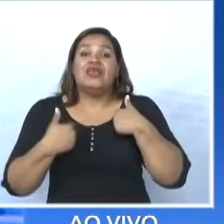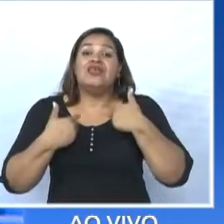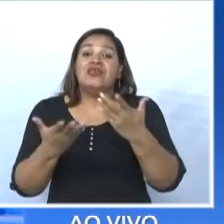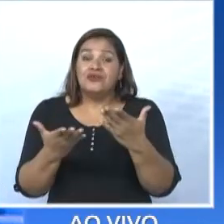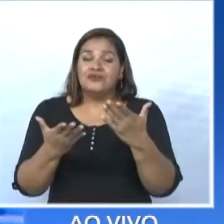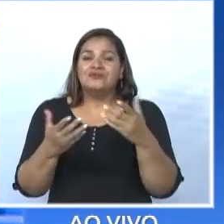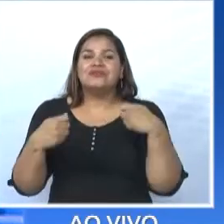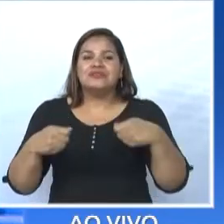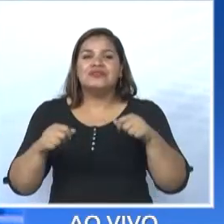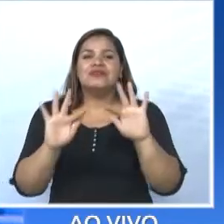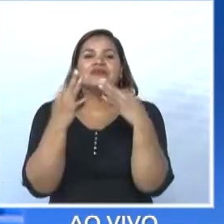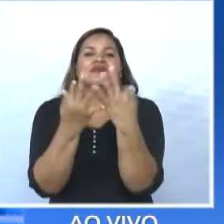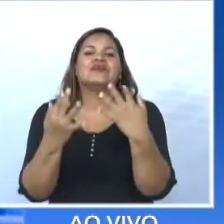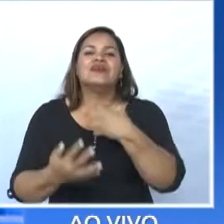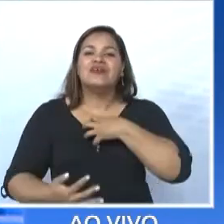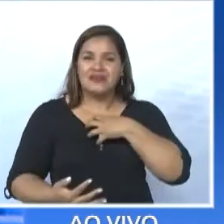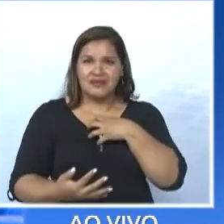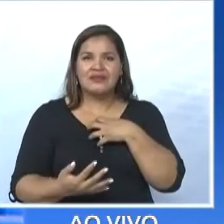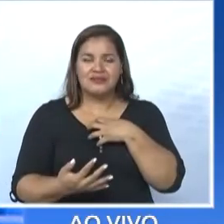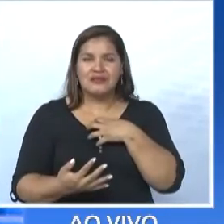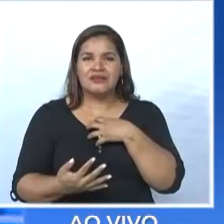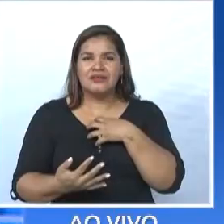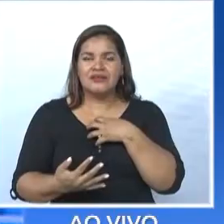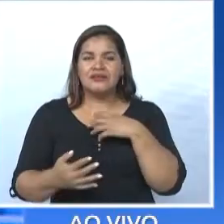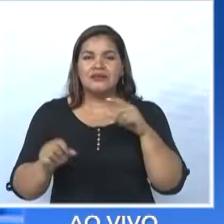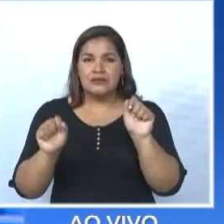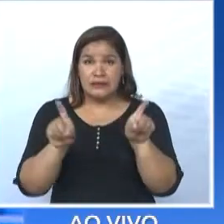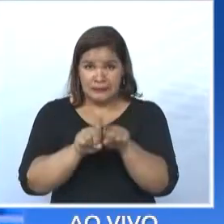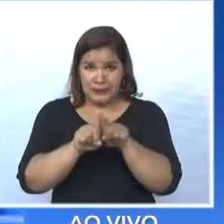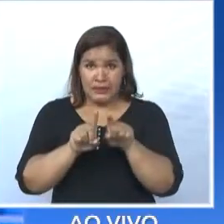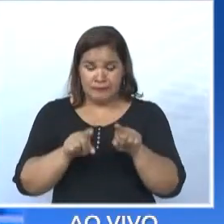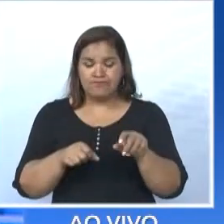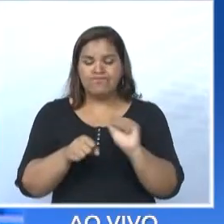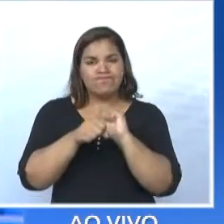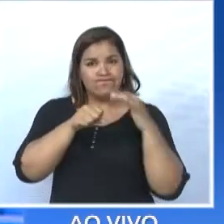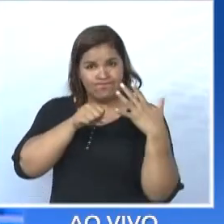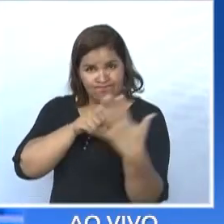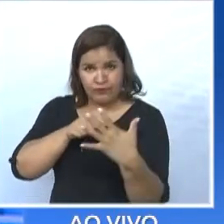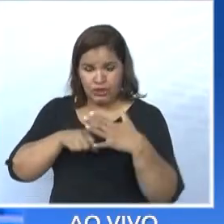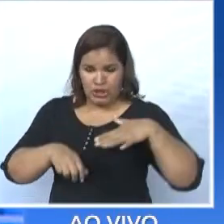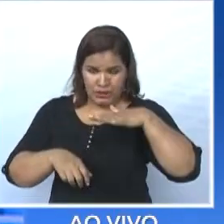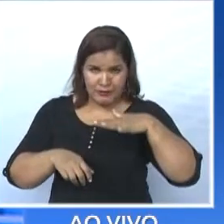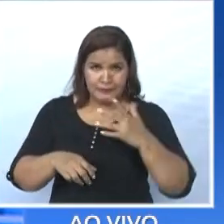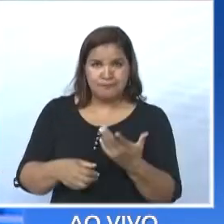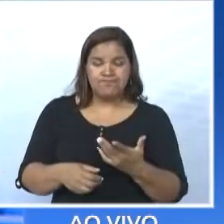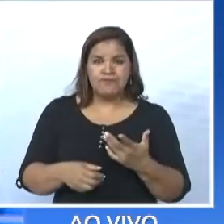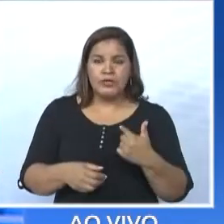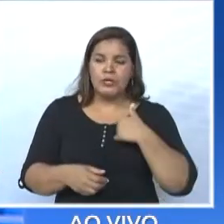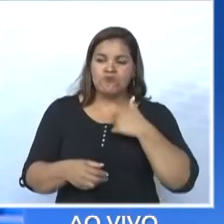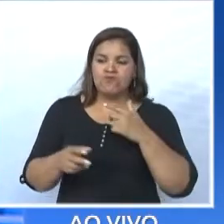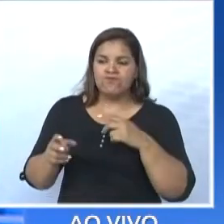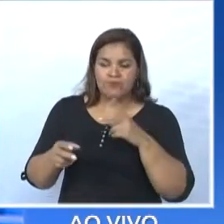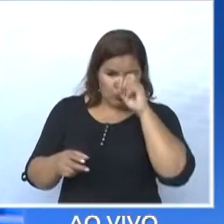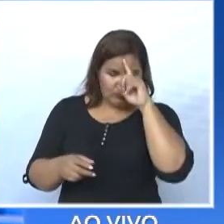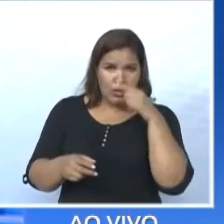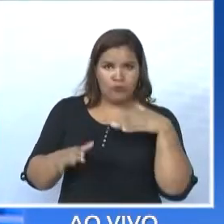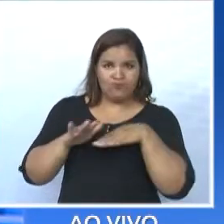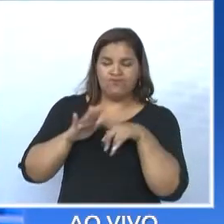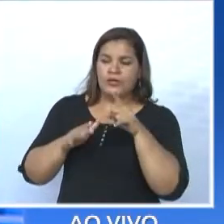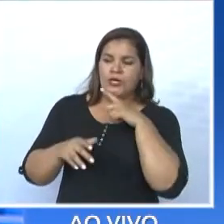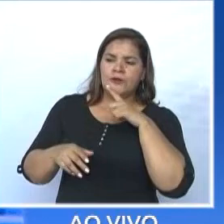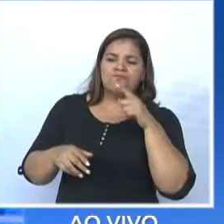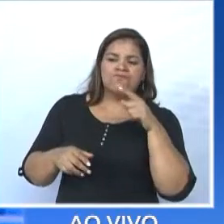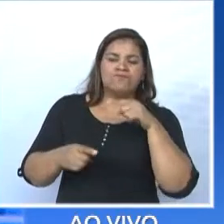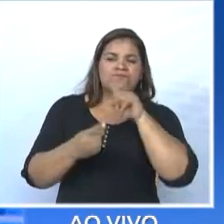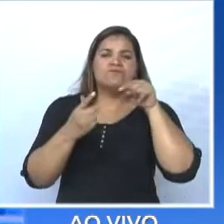família e o Covid, quando eu fiquei no hospital, me trouxe a percepção de uma missão. Por que eu não fui para a iniciativa